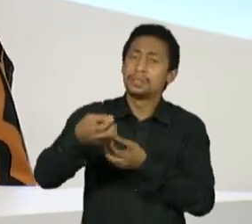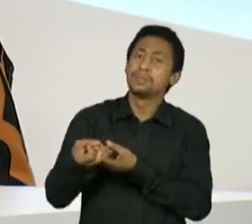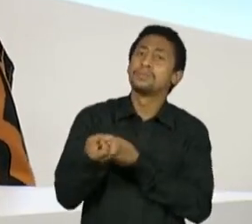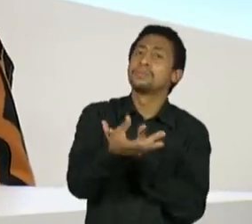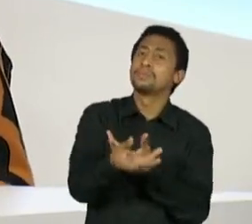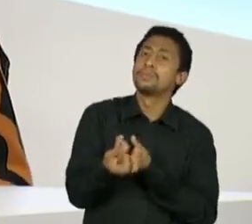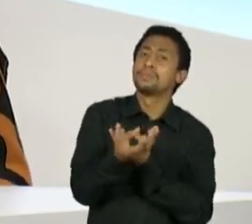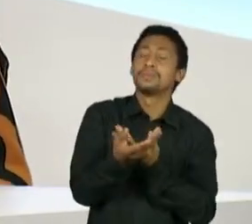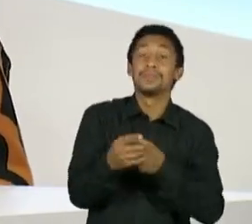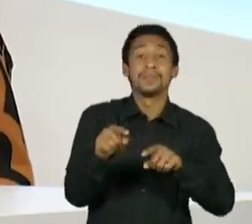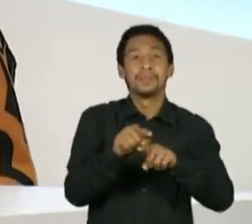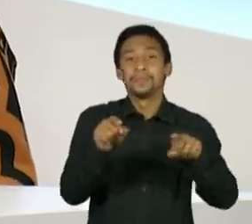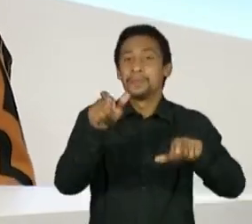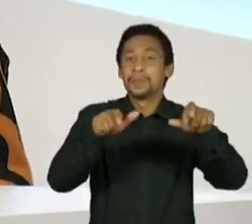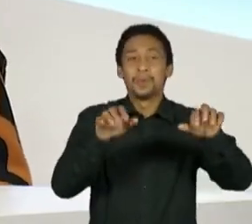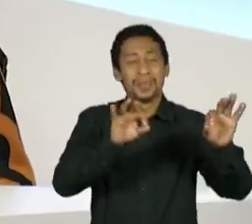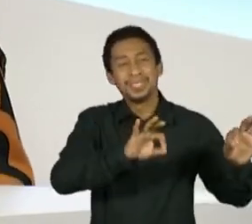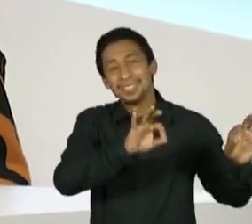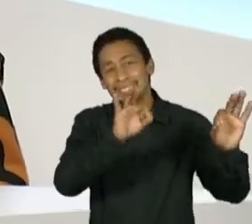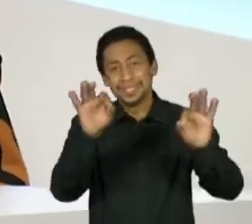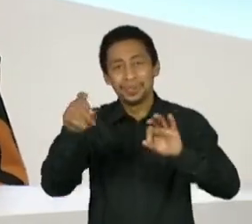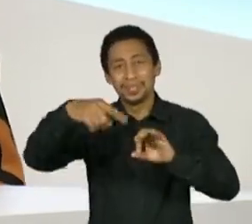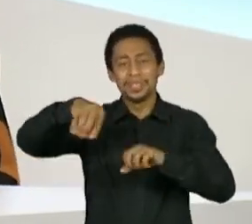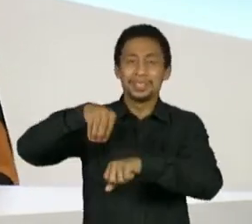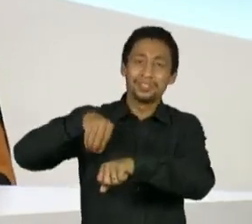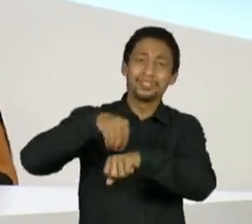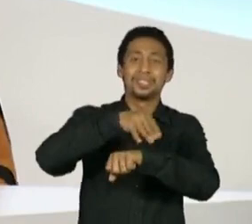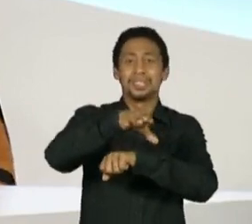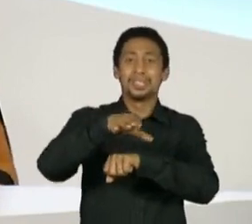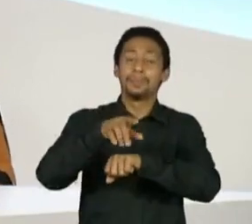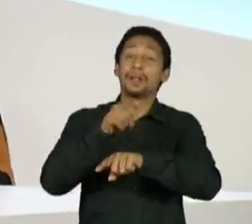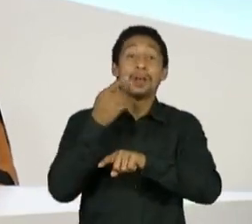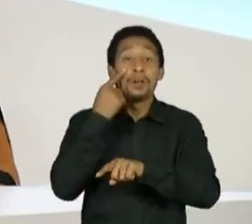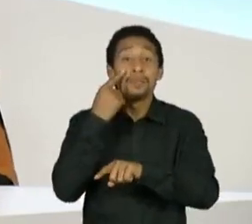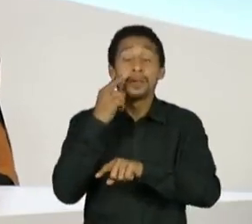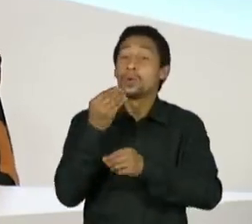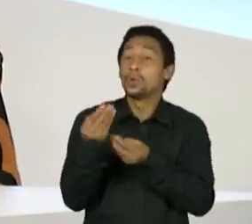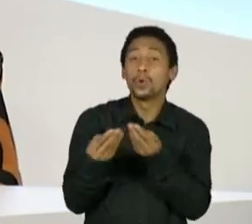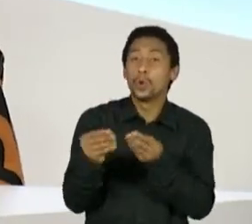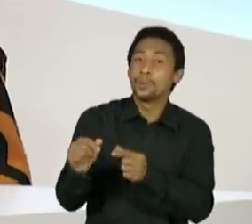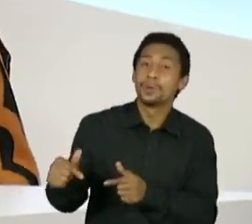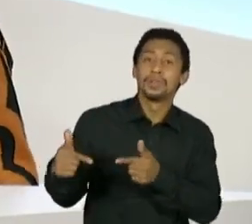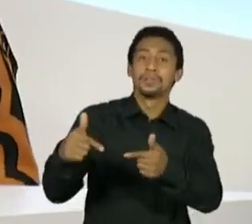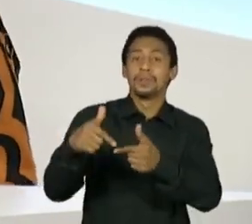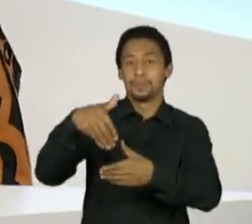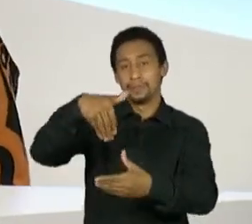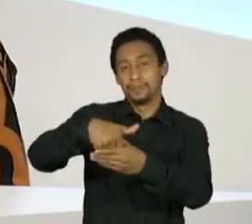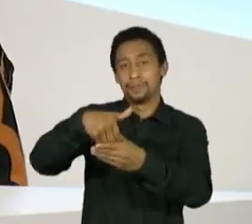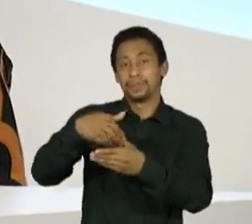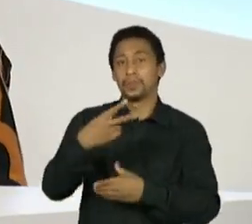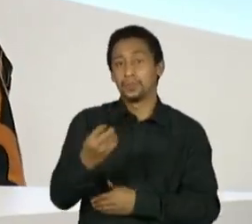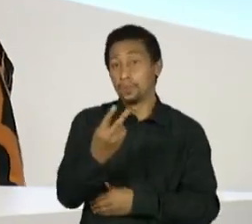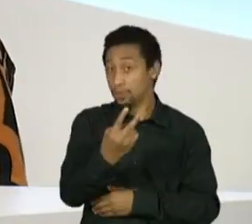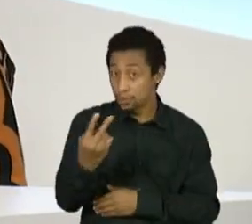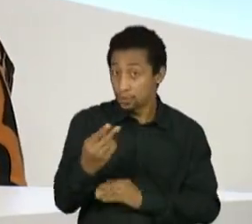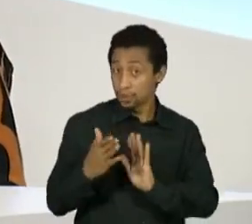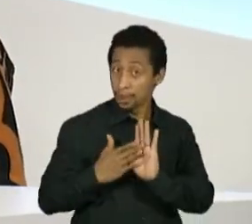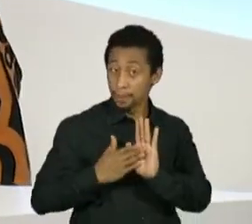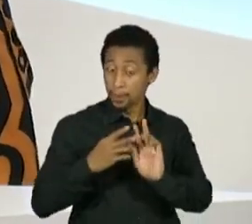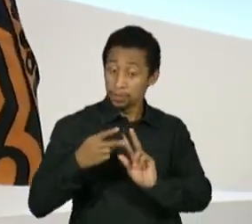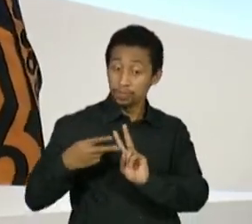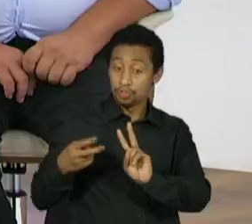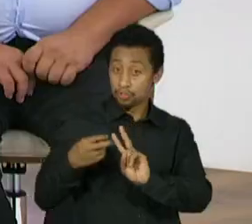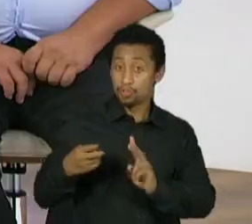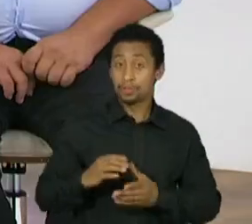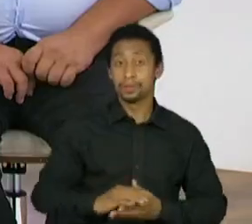quem está nos vendo nesse momento, de como podem ser mais proativos em relação ao cenário político de 2022 em prol das pautas indígenas.